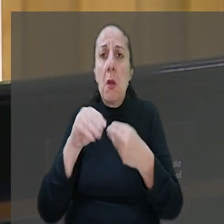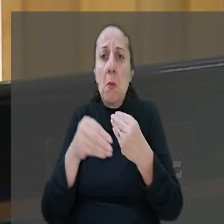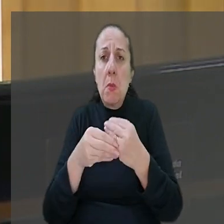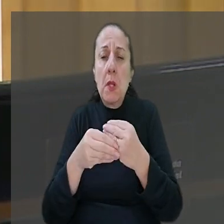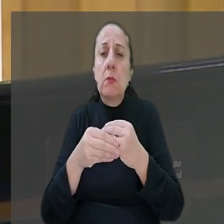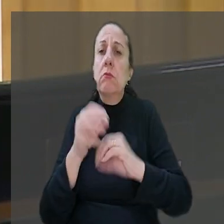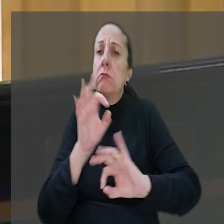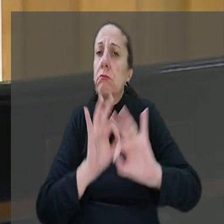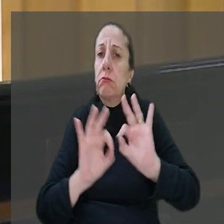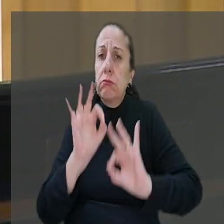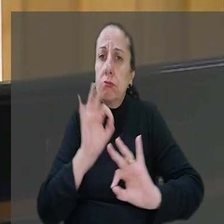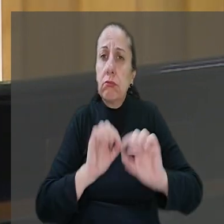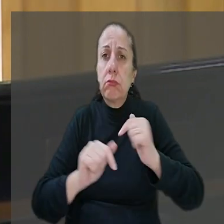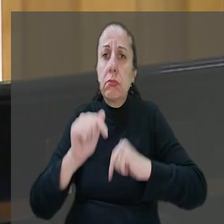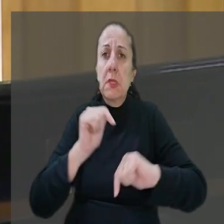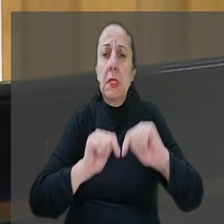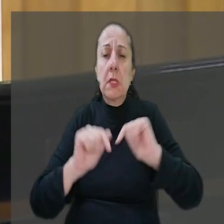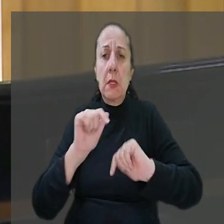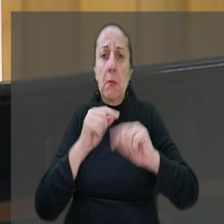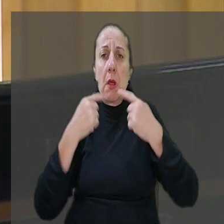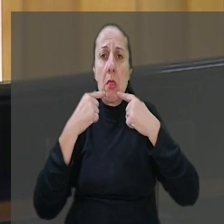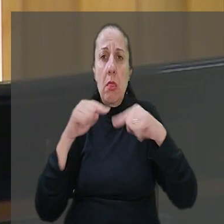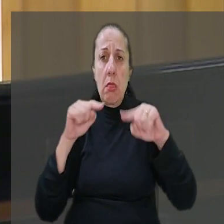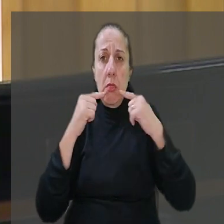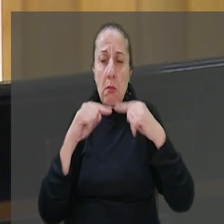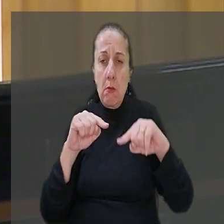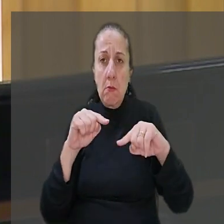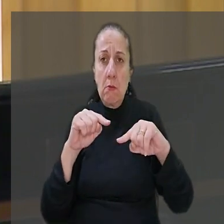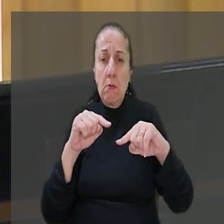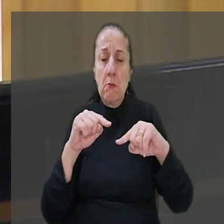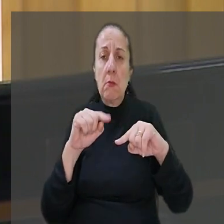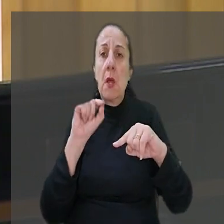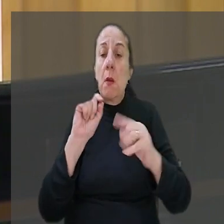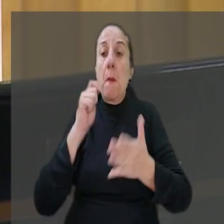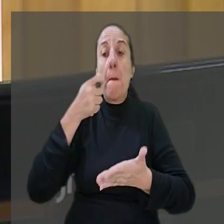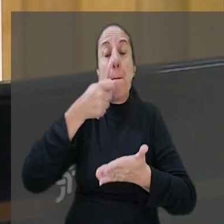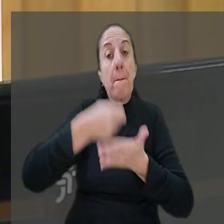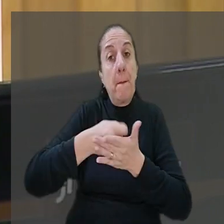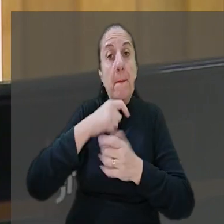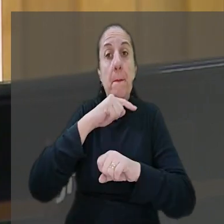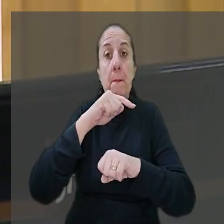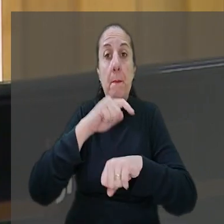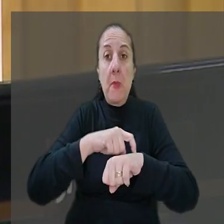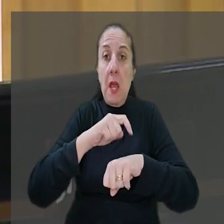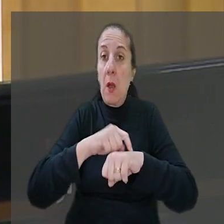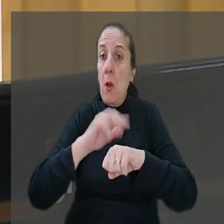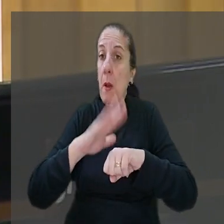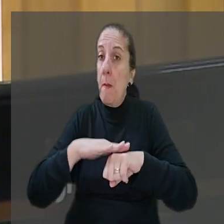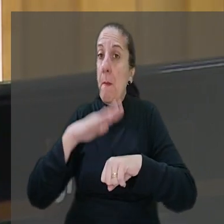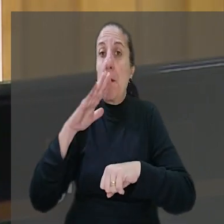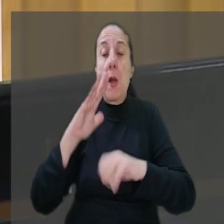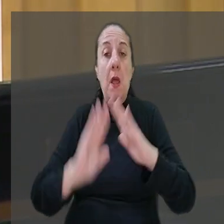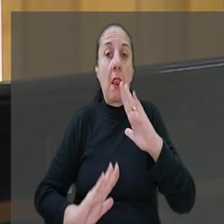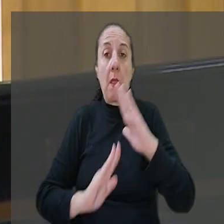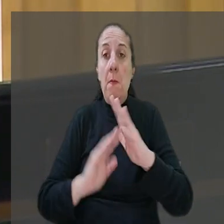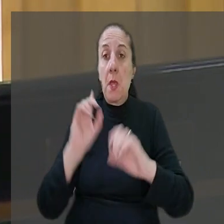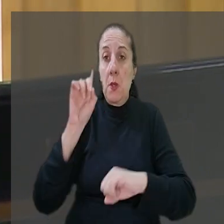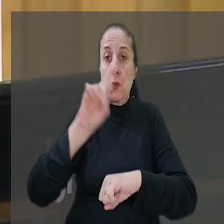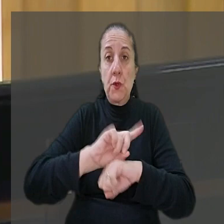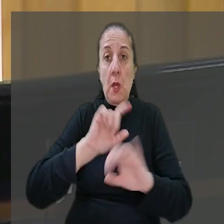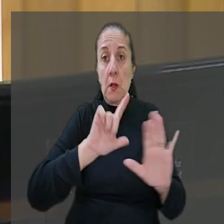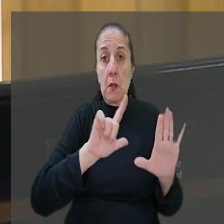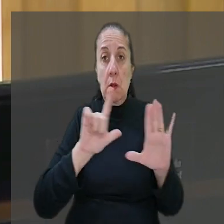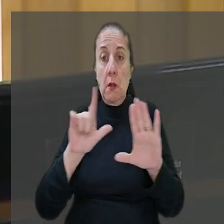presumindo-se de verdadeira jornada alegada pelos reclamantes. Na inicial, sendo devido ao pagamento das horas que extrapolam o limite